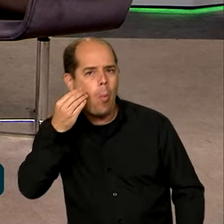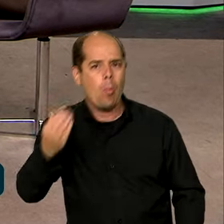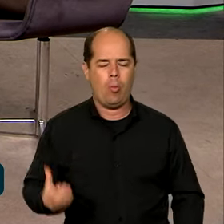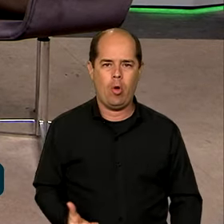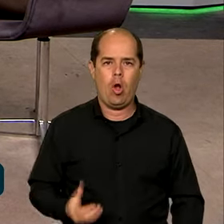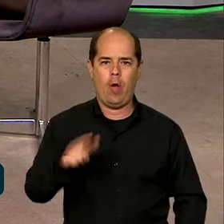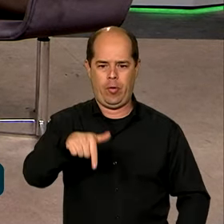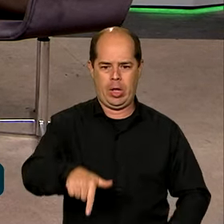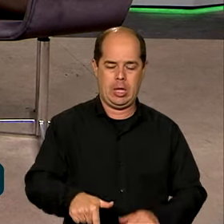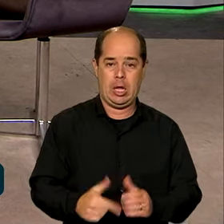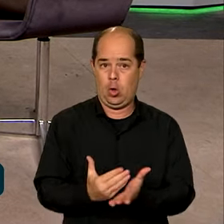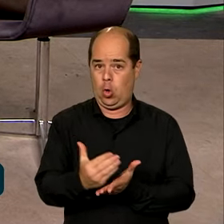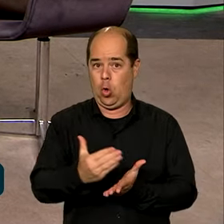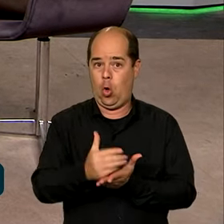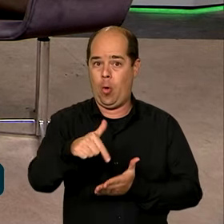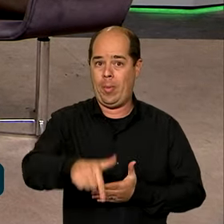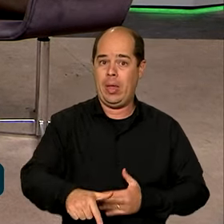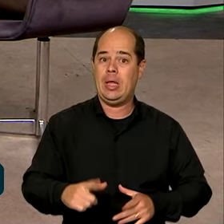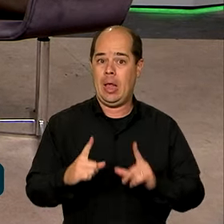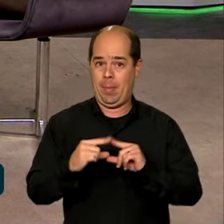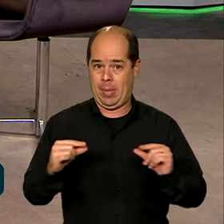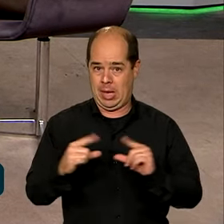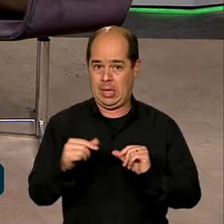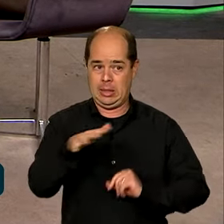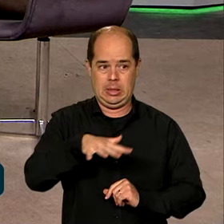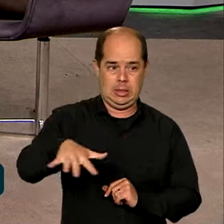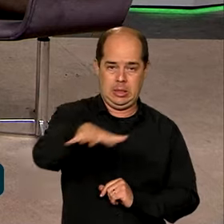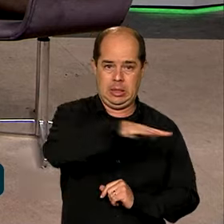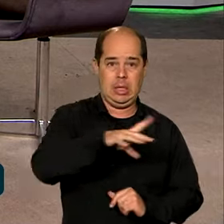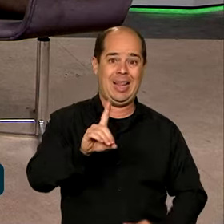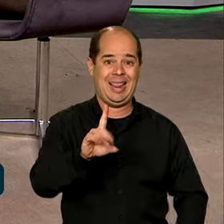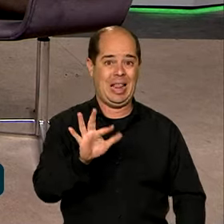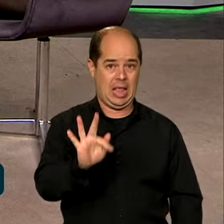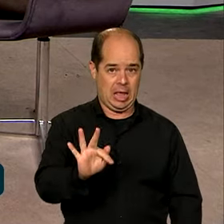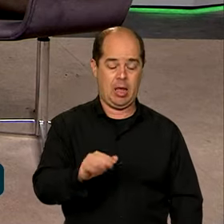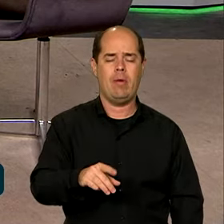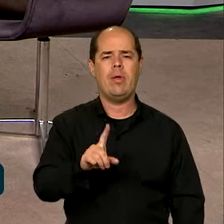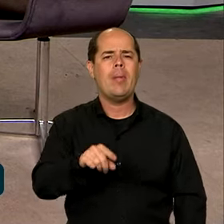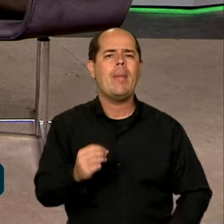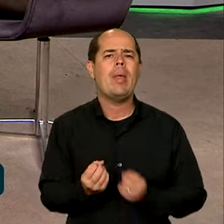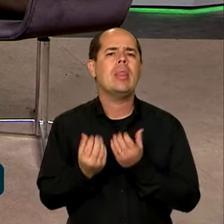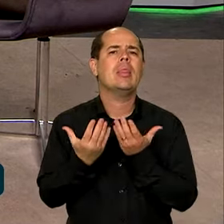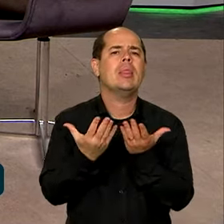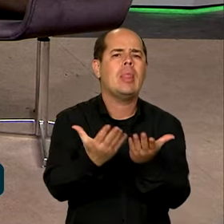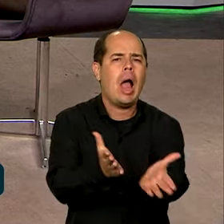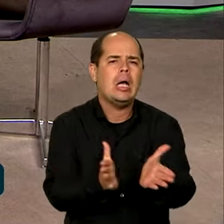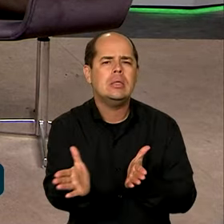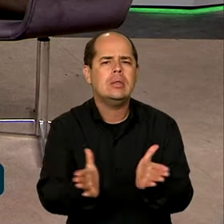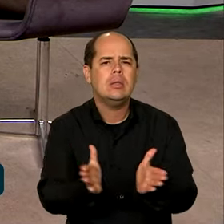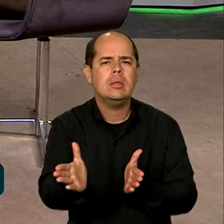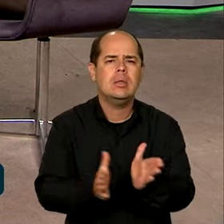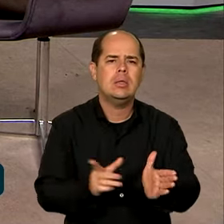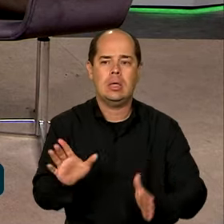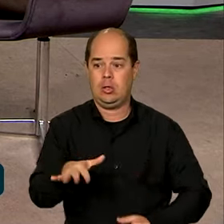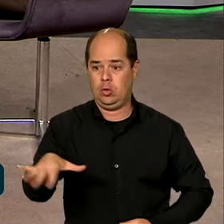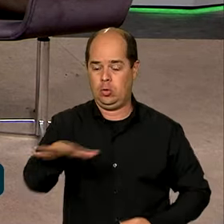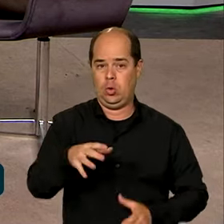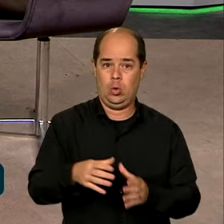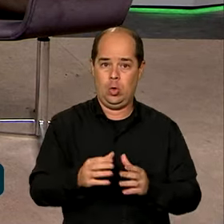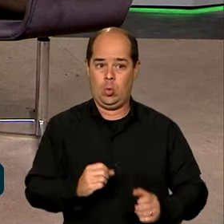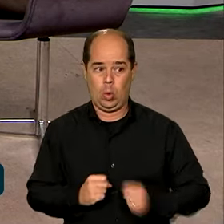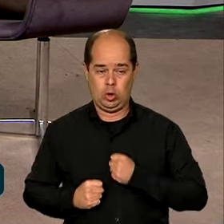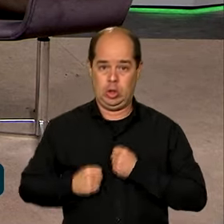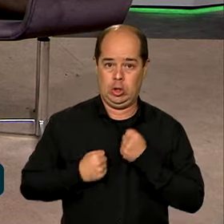na região metropolitana de Brasília, justamente para dar acesso às forças de segurança e